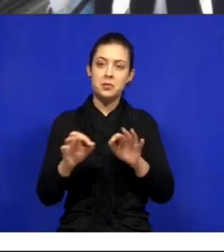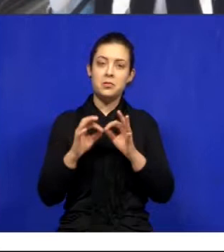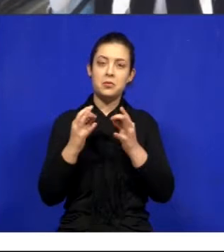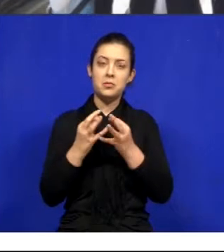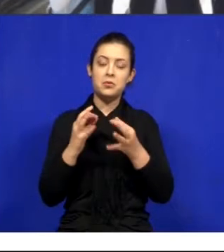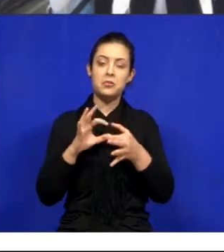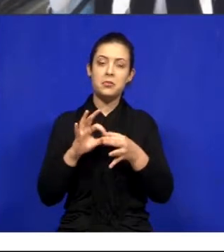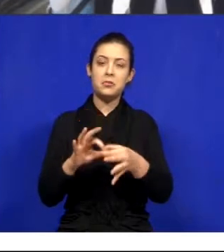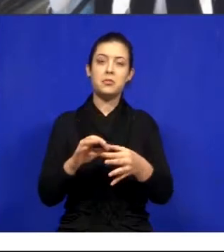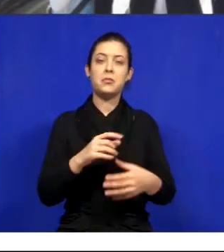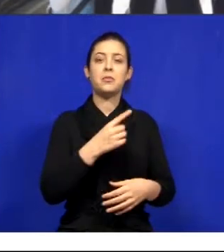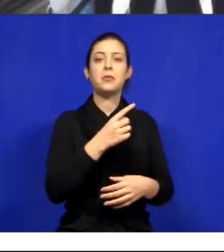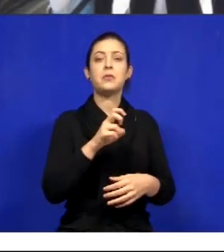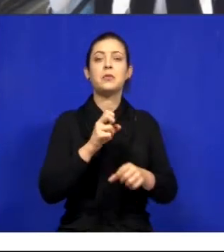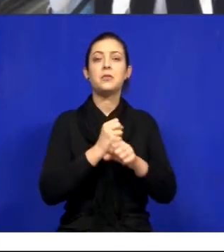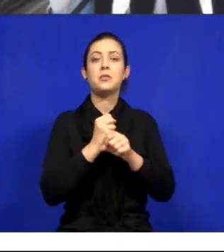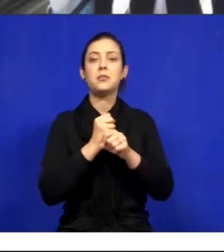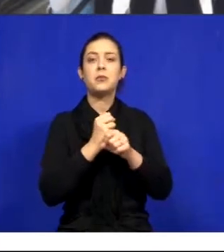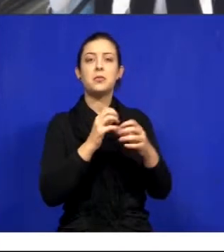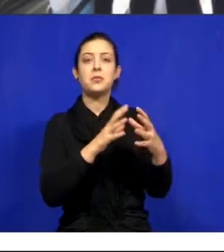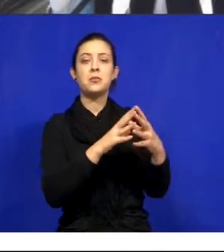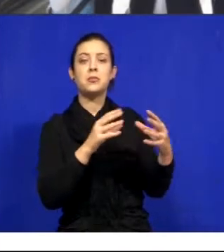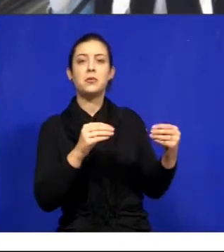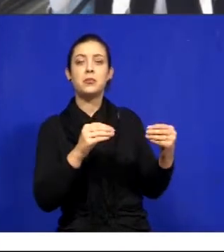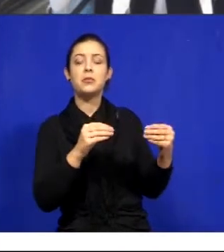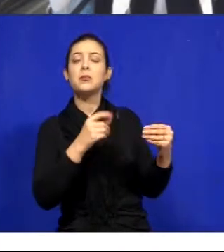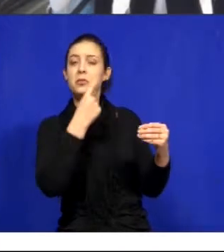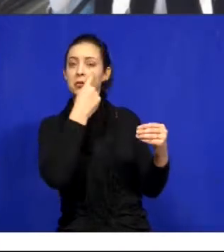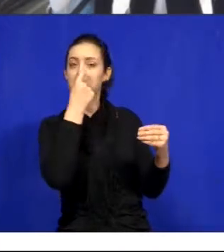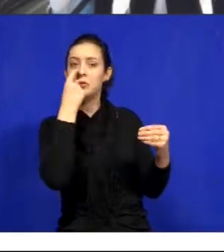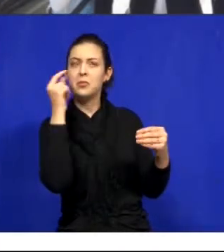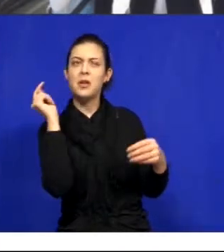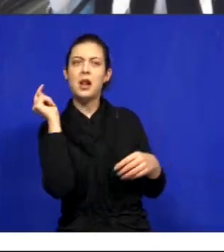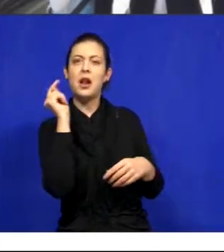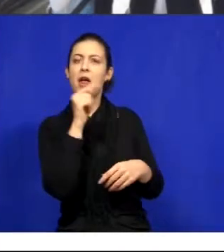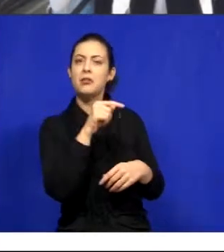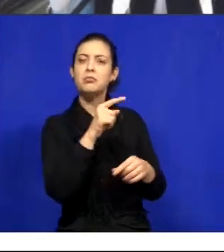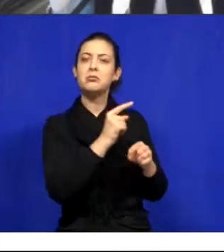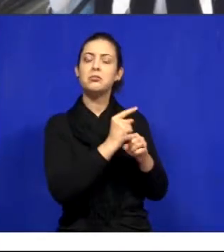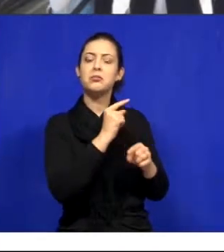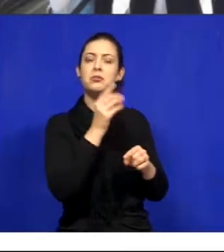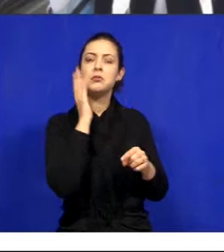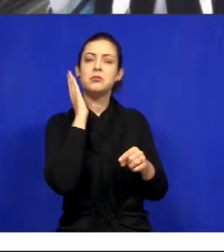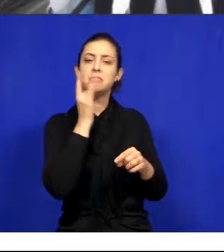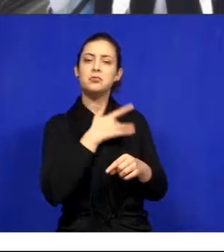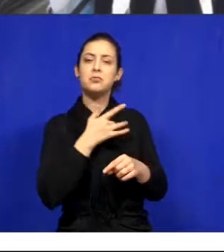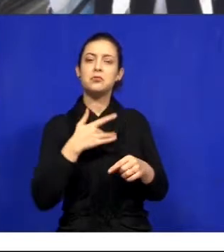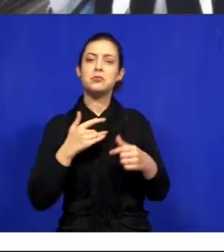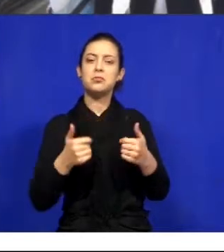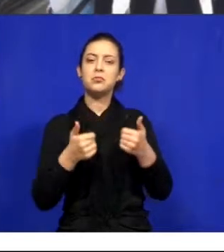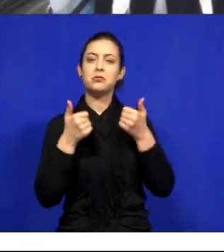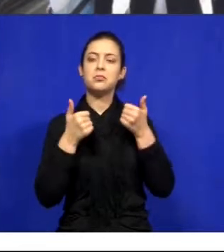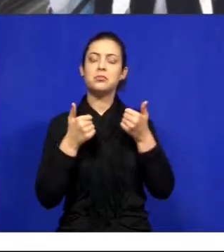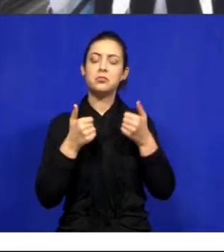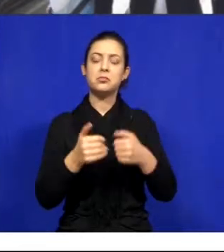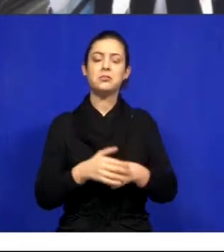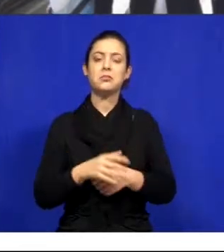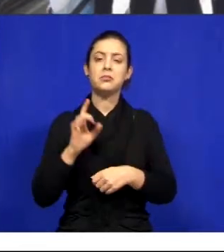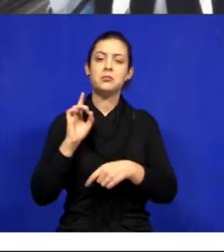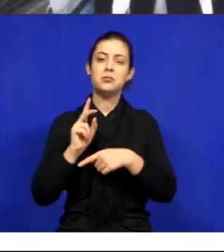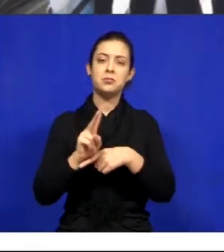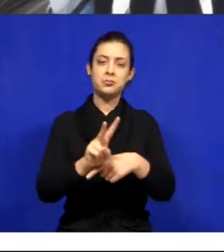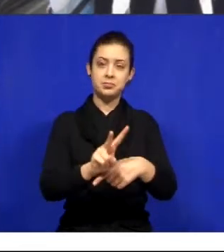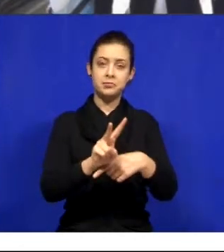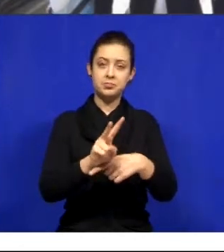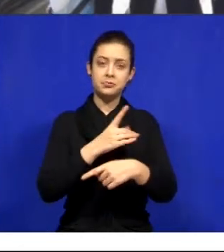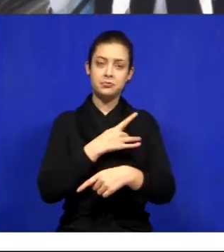Mas 15 anos ele foi, desapareceu do Parque Minha Lua e está muito bem de saúde e que Deus que proteja você